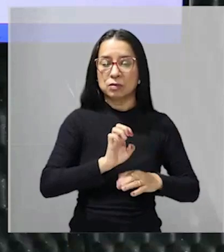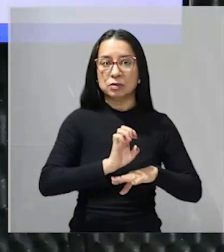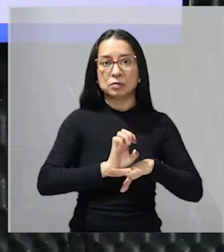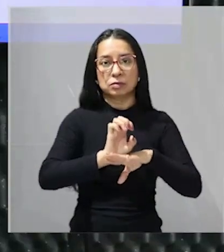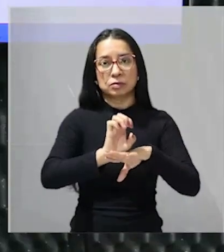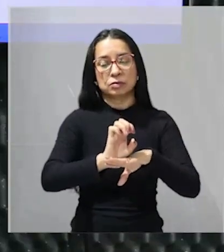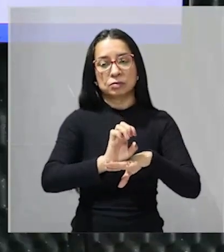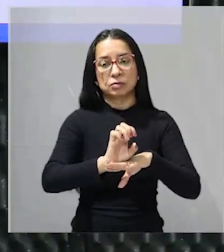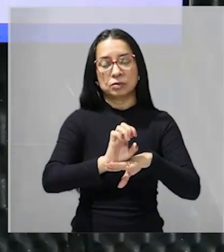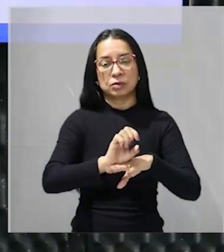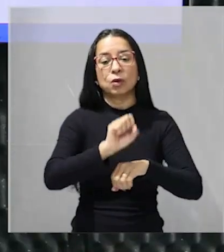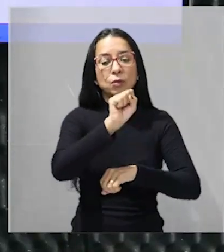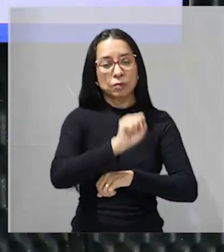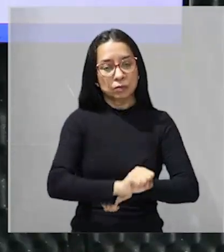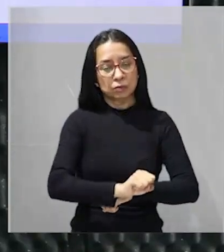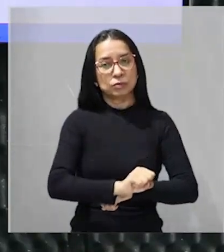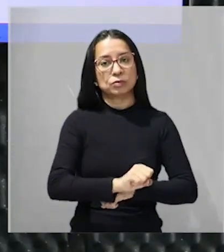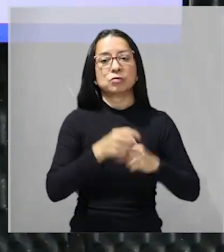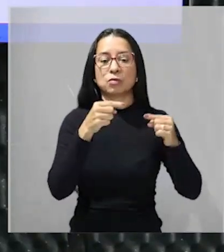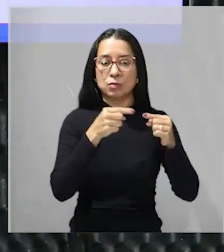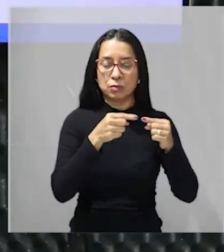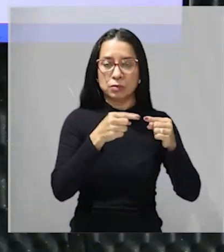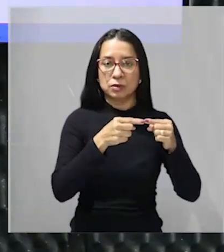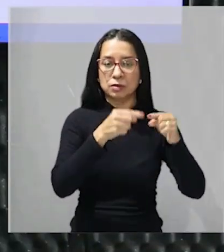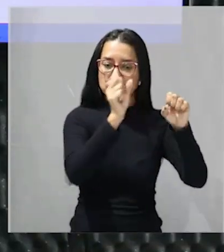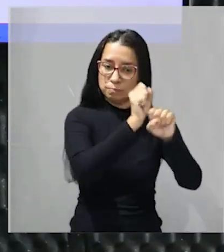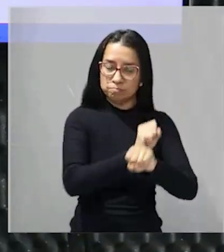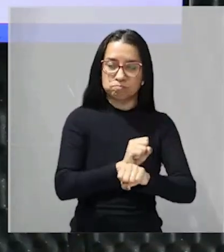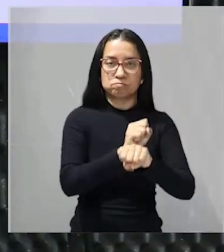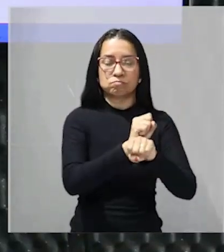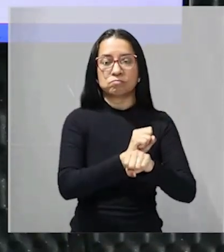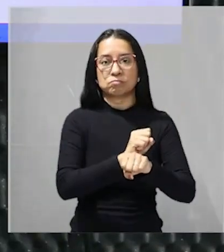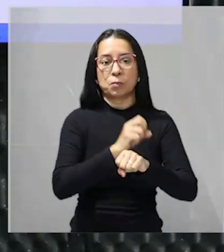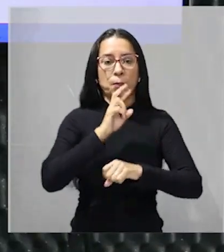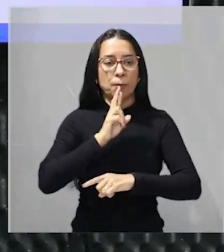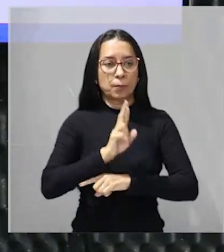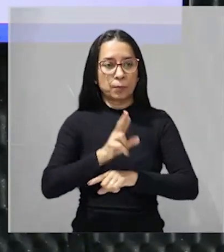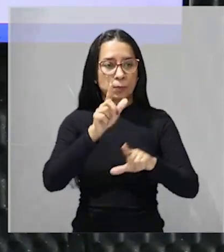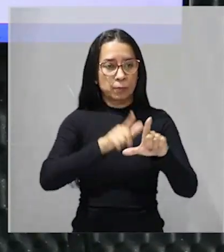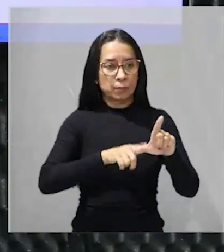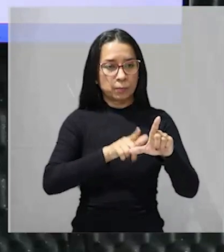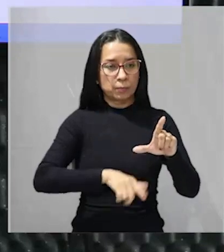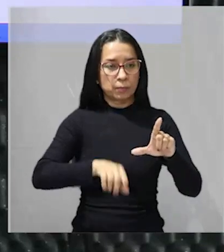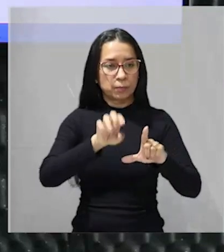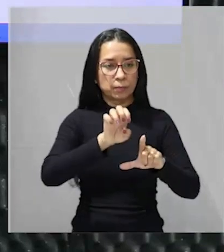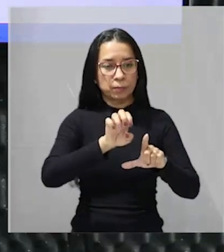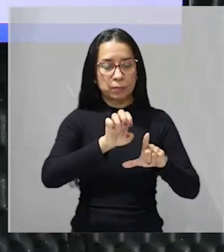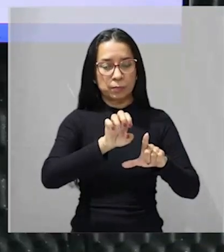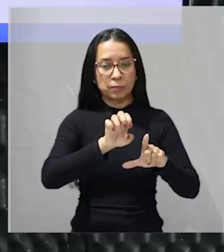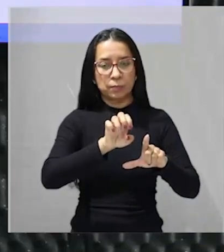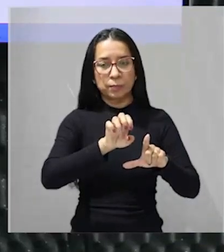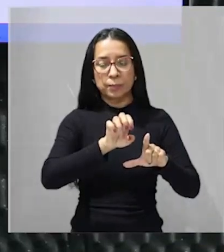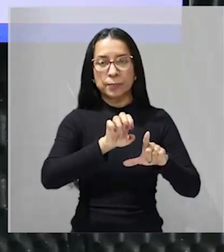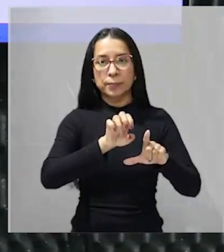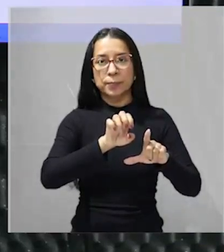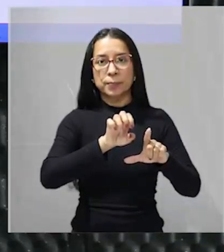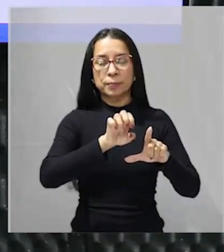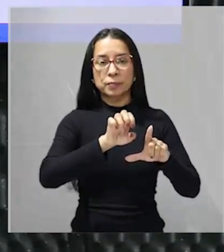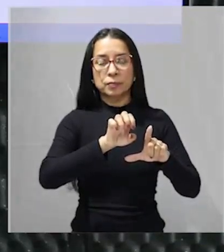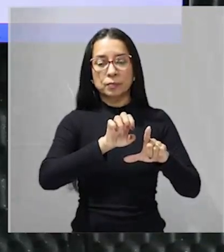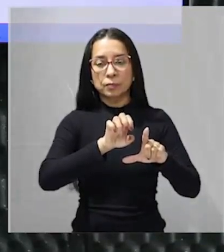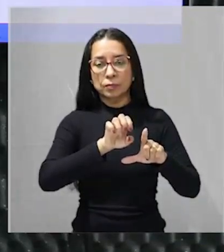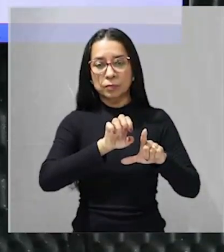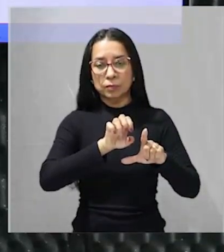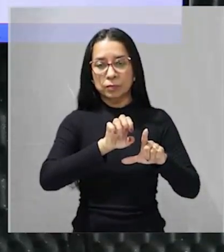manutenção da escravidão o sul que era escravocrata então resposta letra E conflito militar que elas